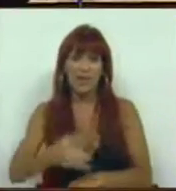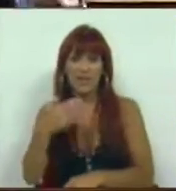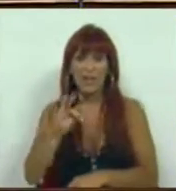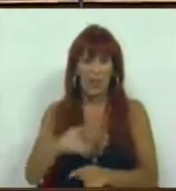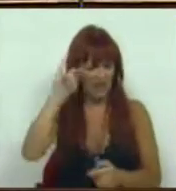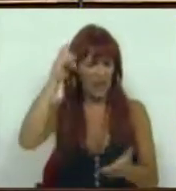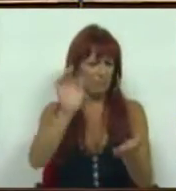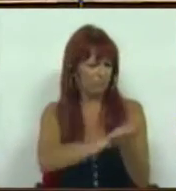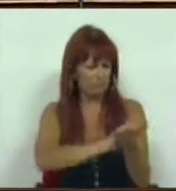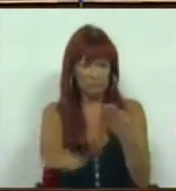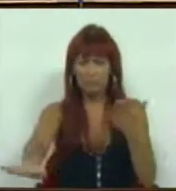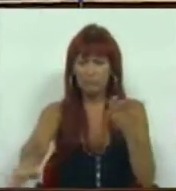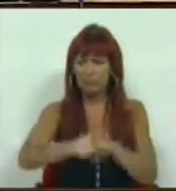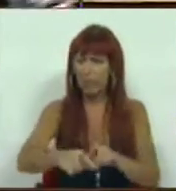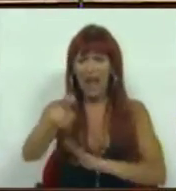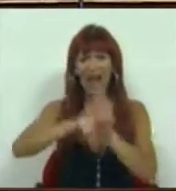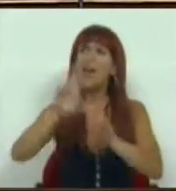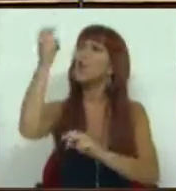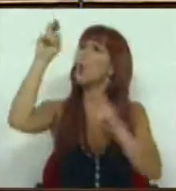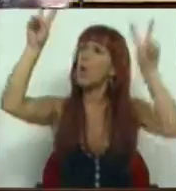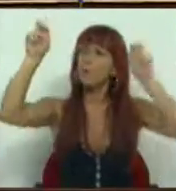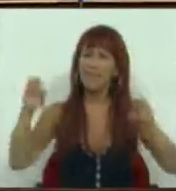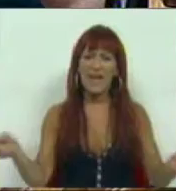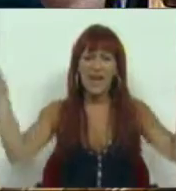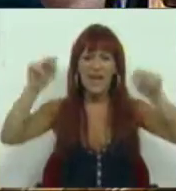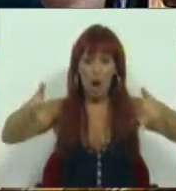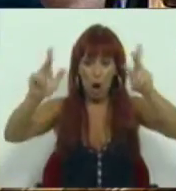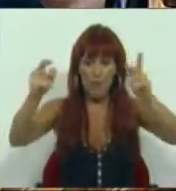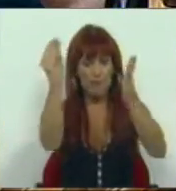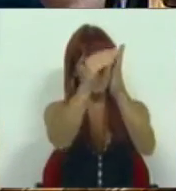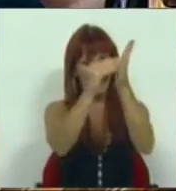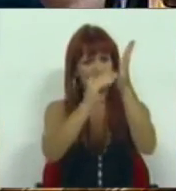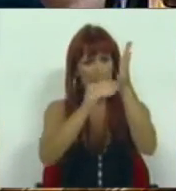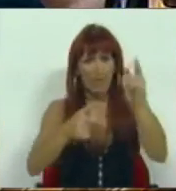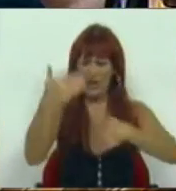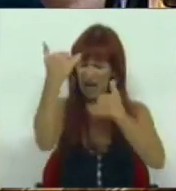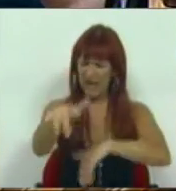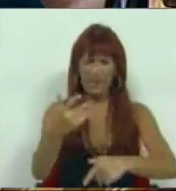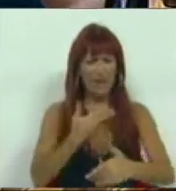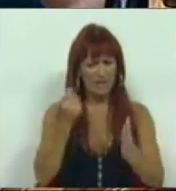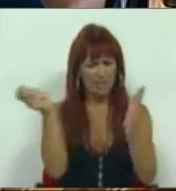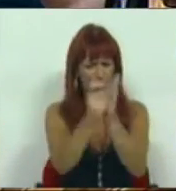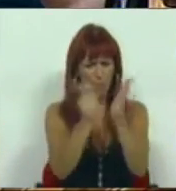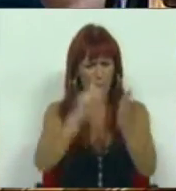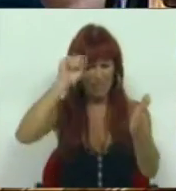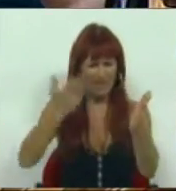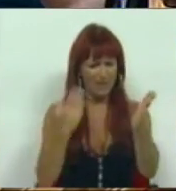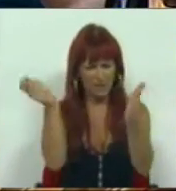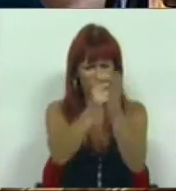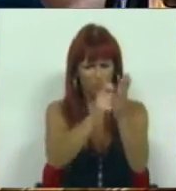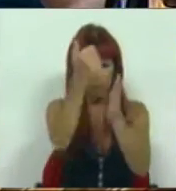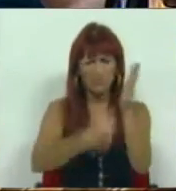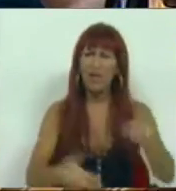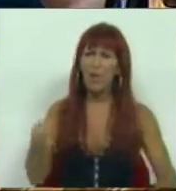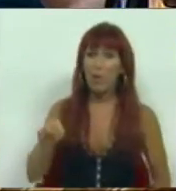arrasada com essa chamada regra de ouro do neoliberalismo, que é a inscrição dos limites da dívida e do déficit. E o